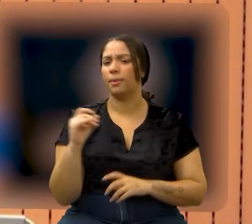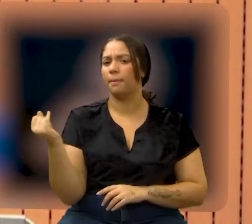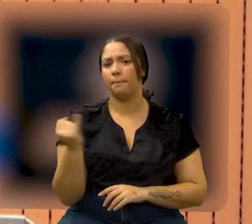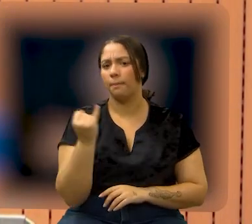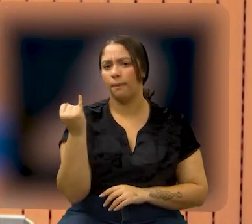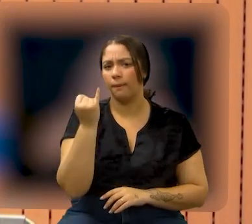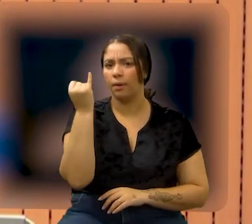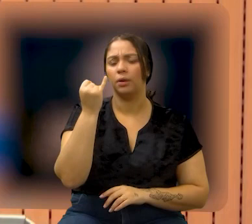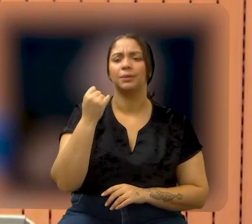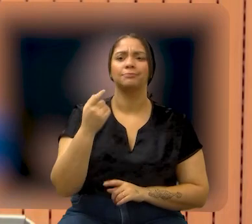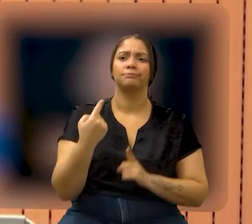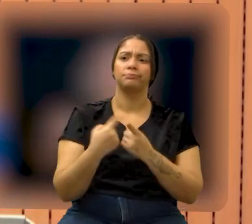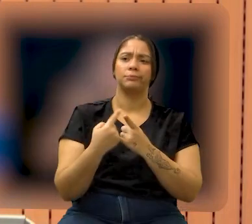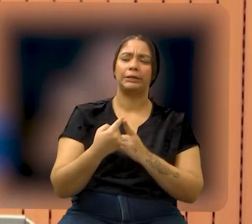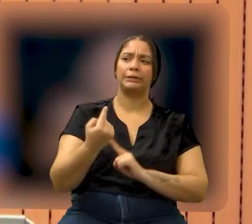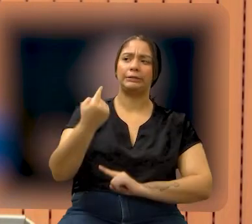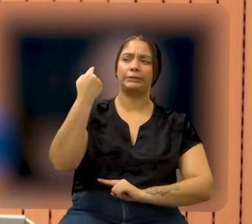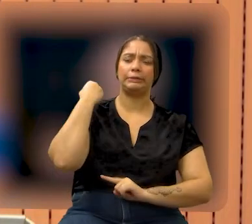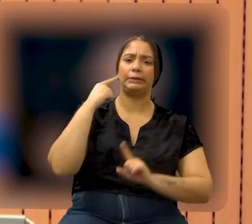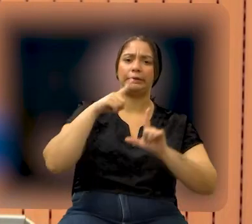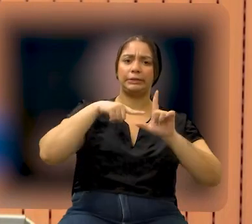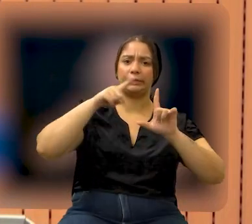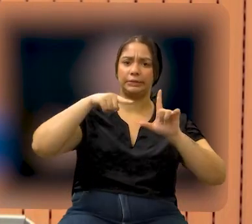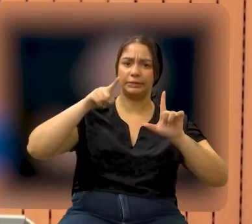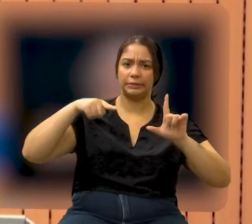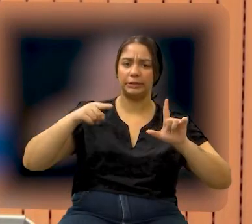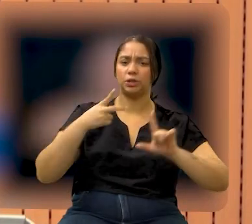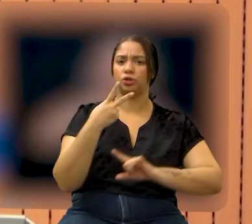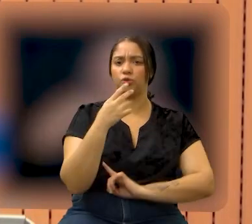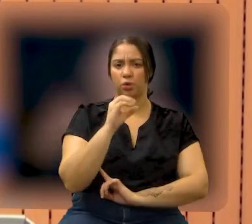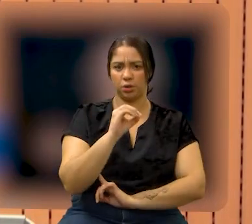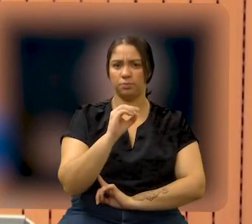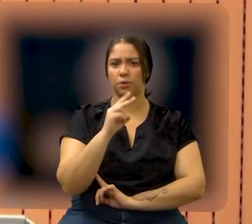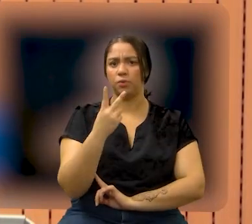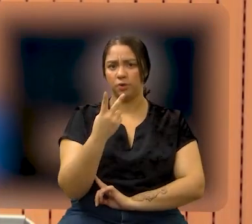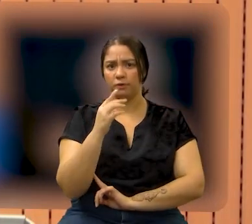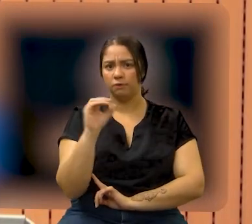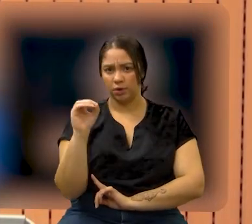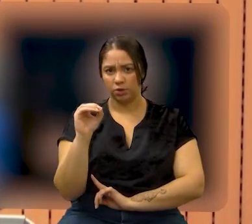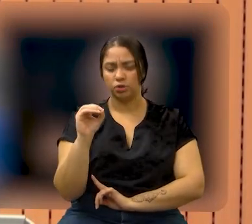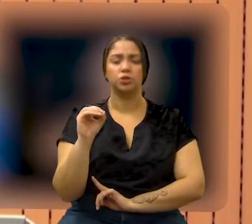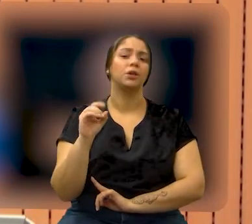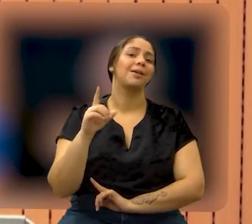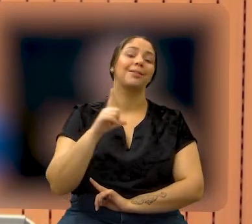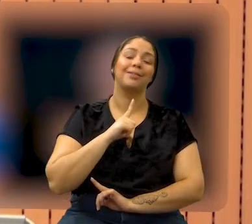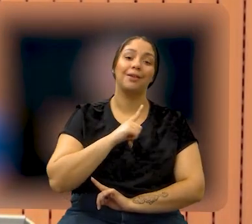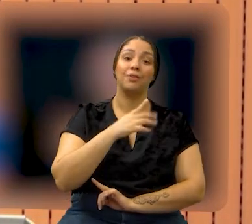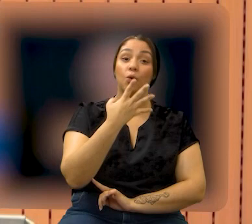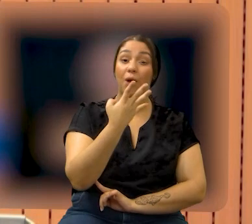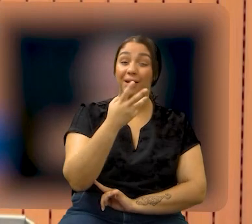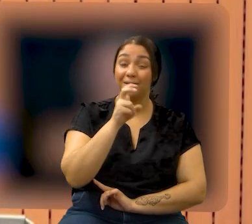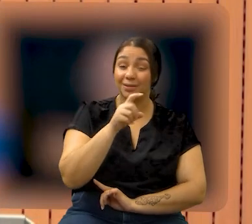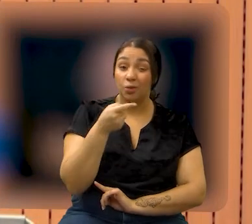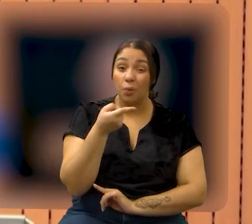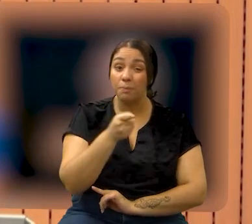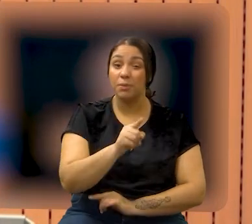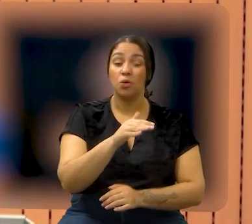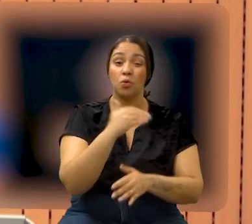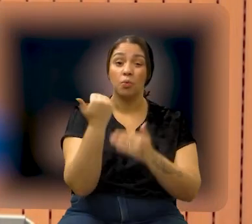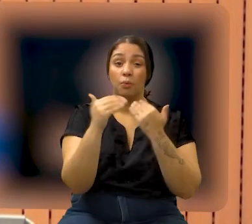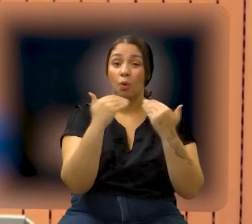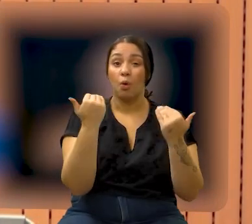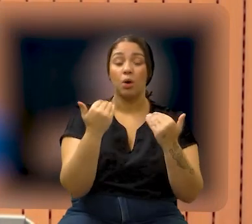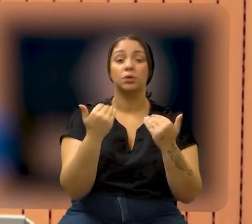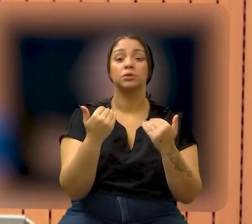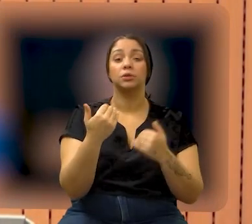importantíssimo, onde a última estatística em relação ao ano de 2020 foram 45 mil mortes,